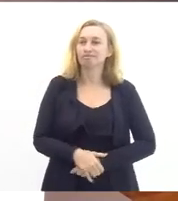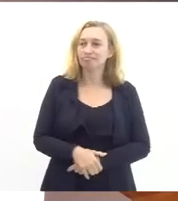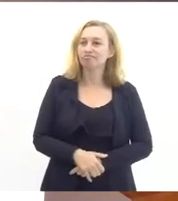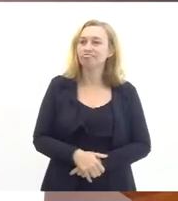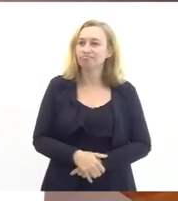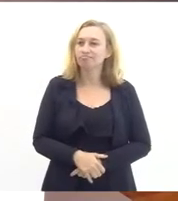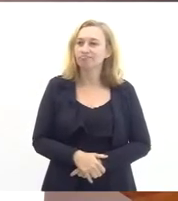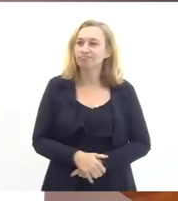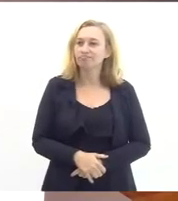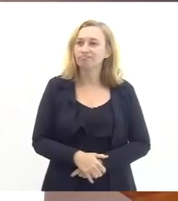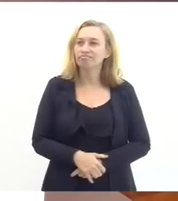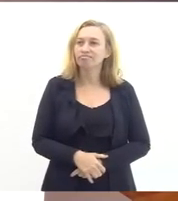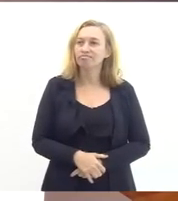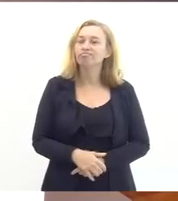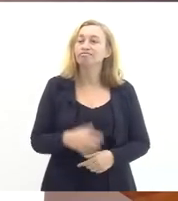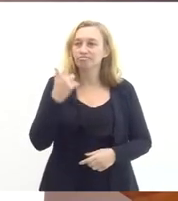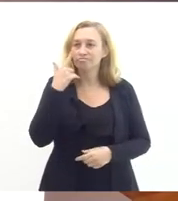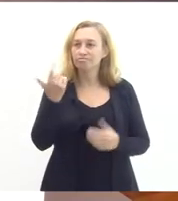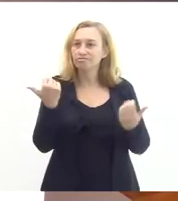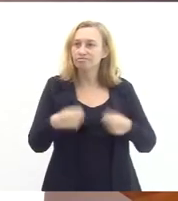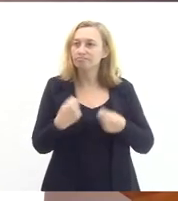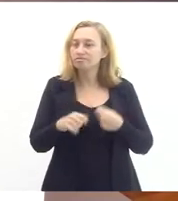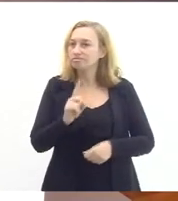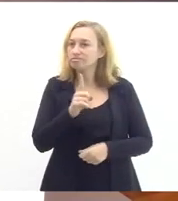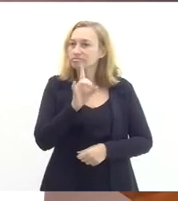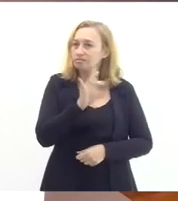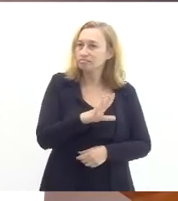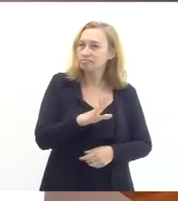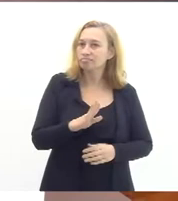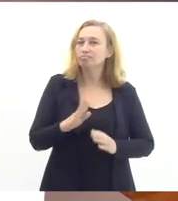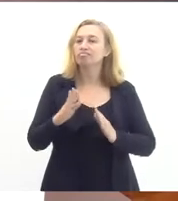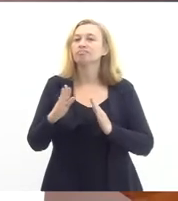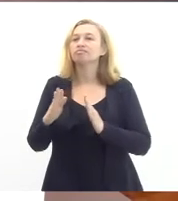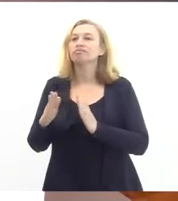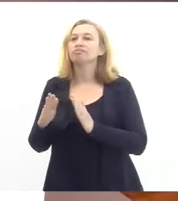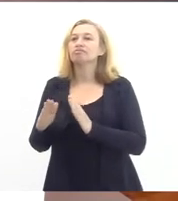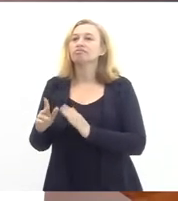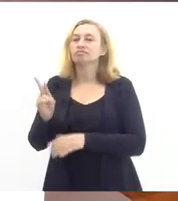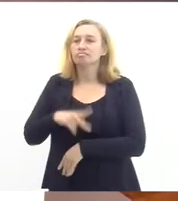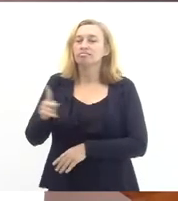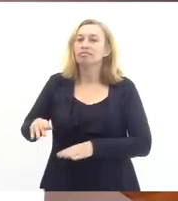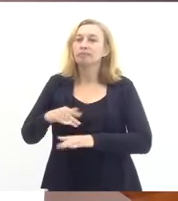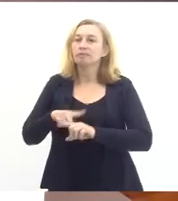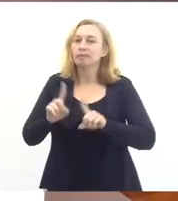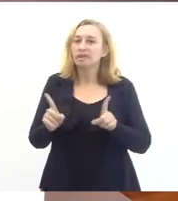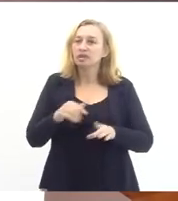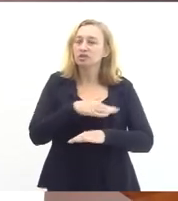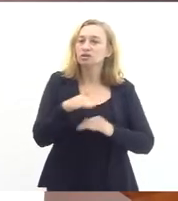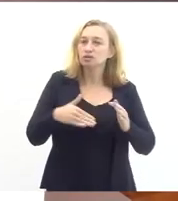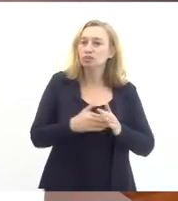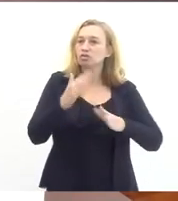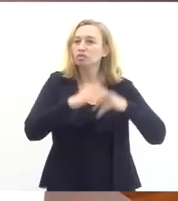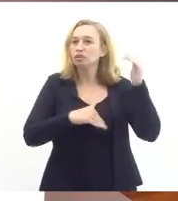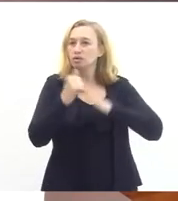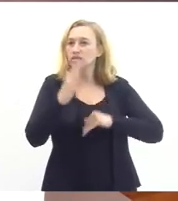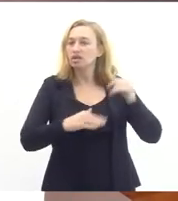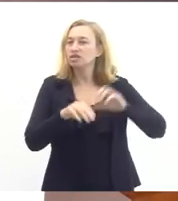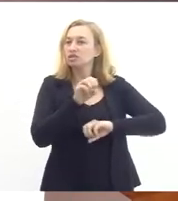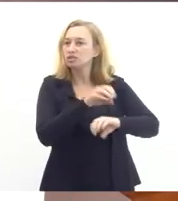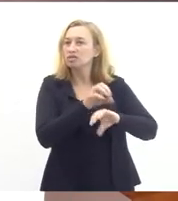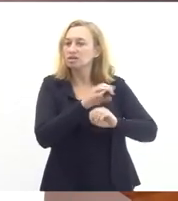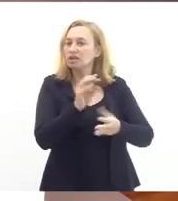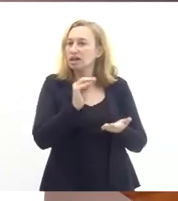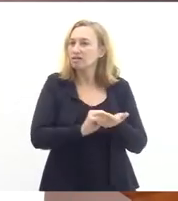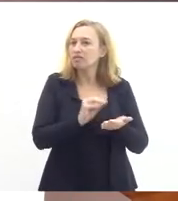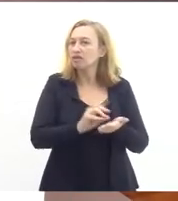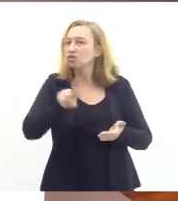tem reiterado isso a questão da carência não é só de professor é de todos os profissionais de educação e esse exemplo mostra como a falta